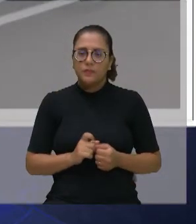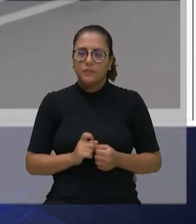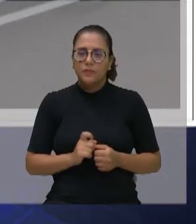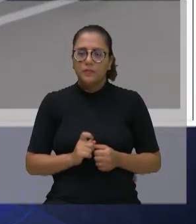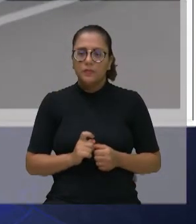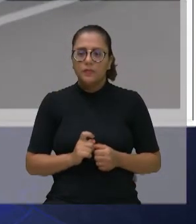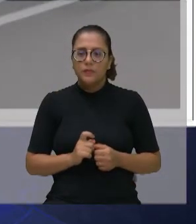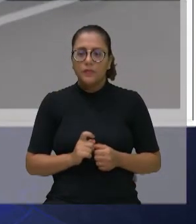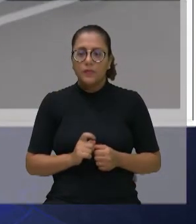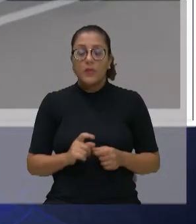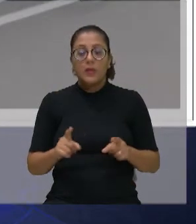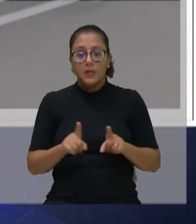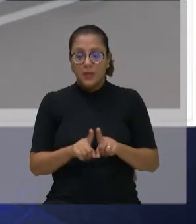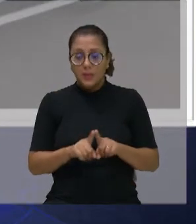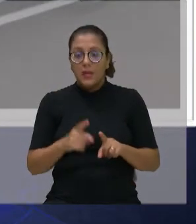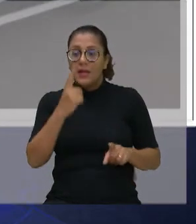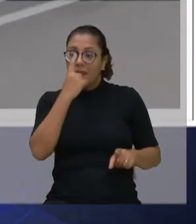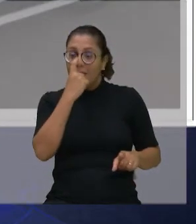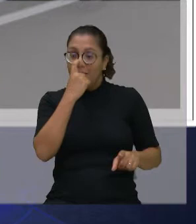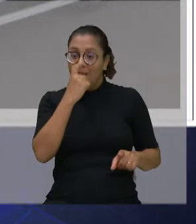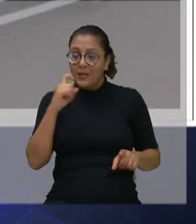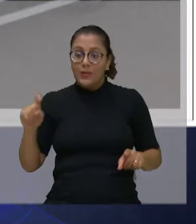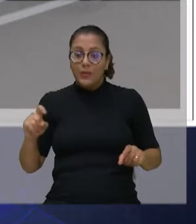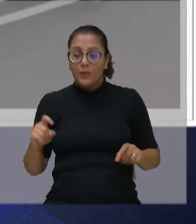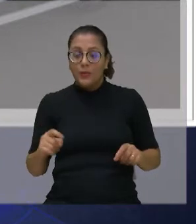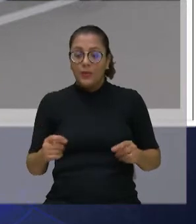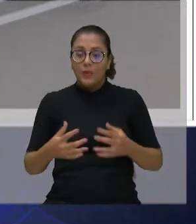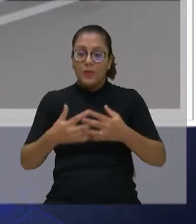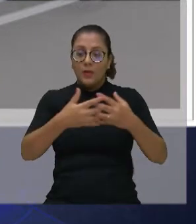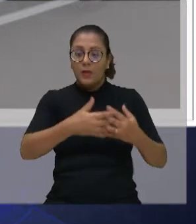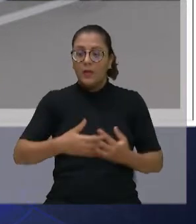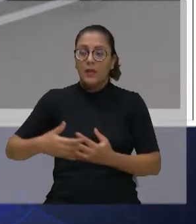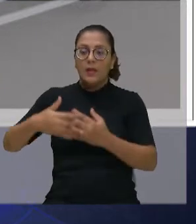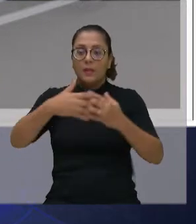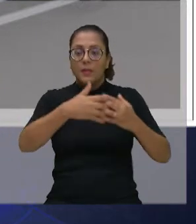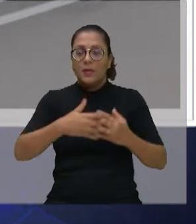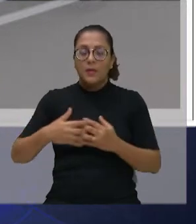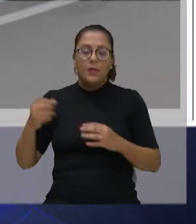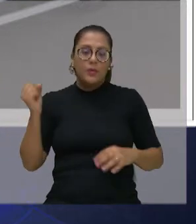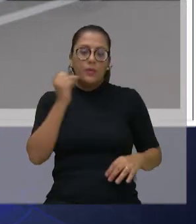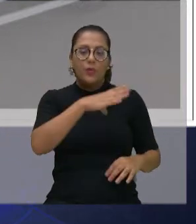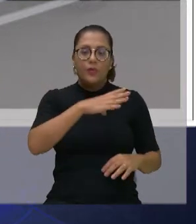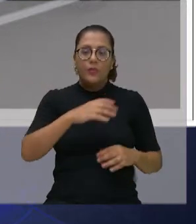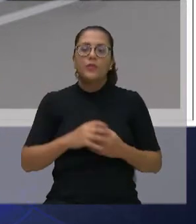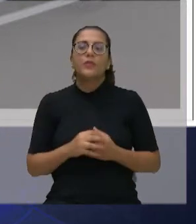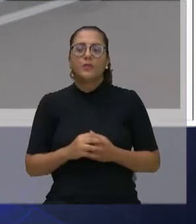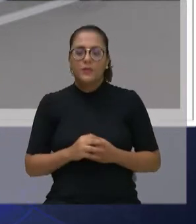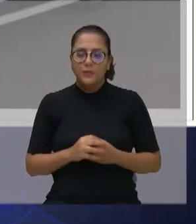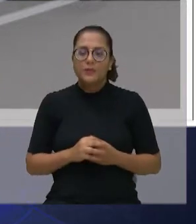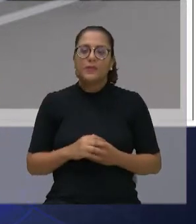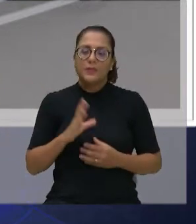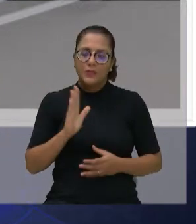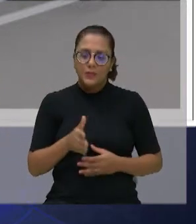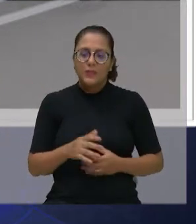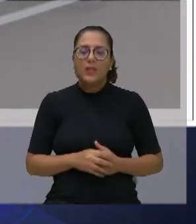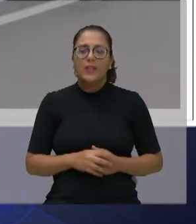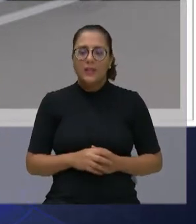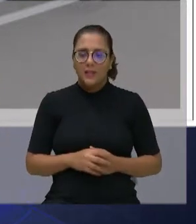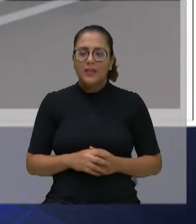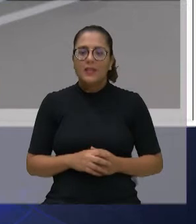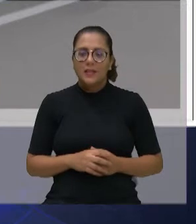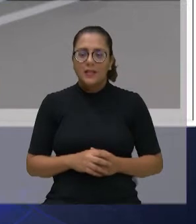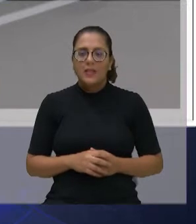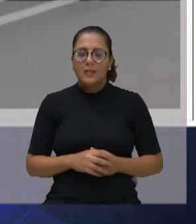Mais 12 caminhões de coleta de lixo, vocês já chegaram, coleta de lixo orgânico, vocês já estão